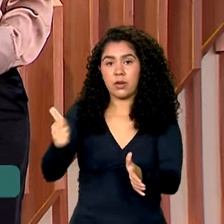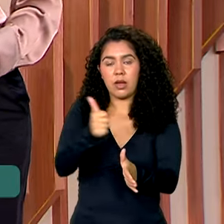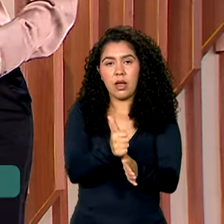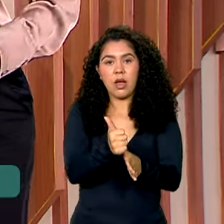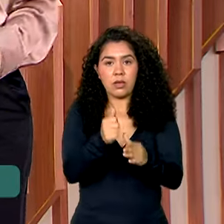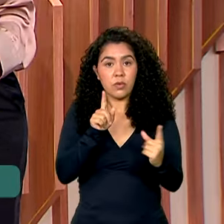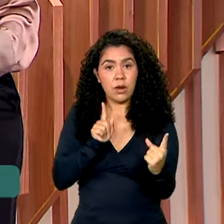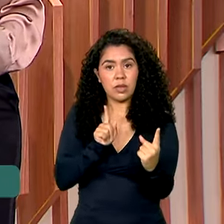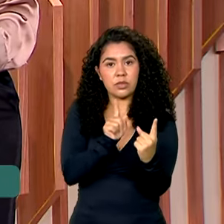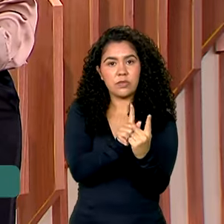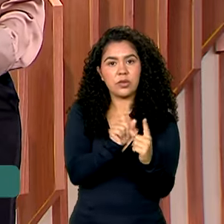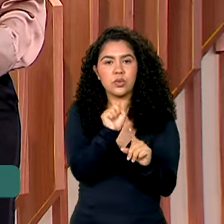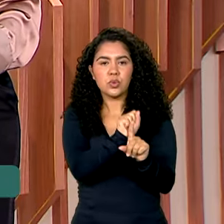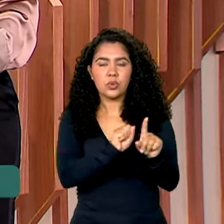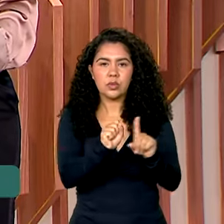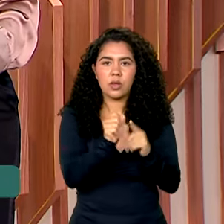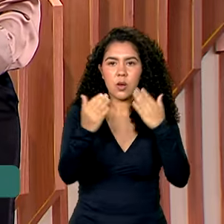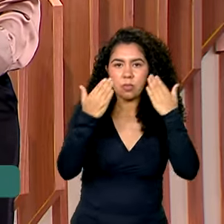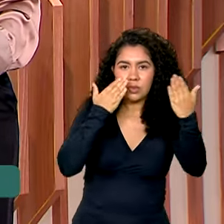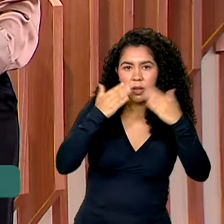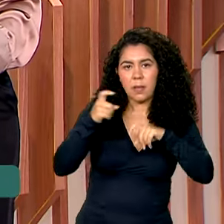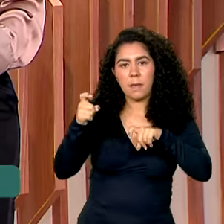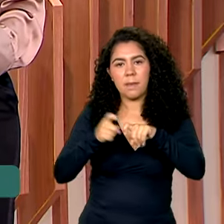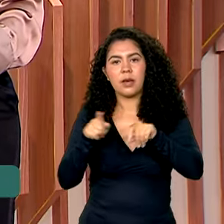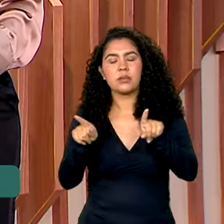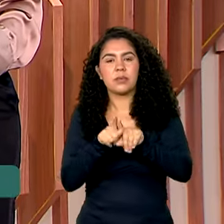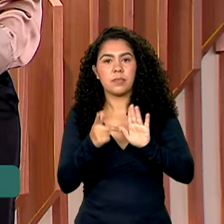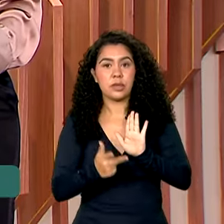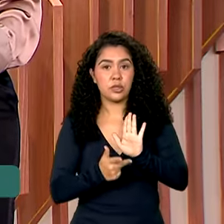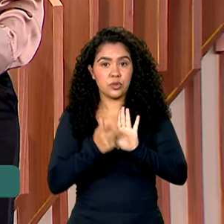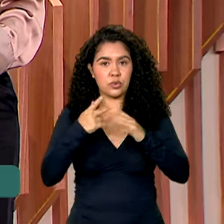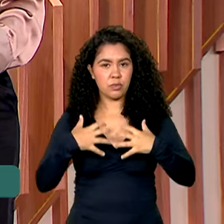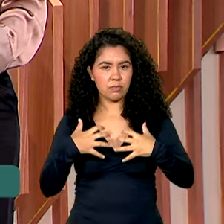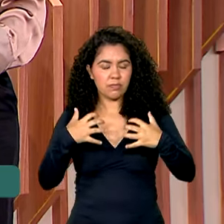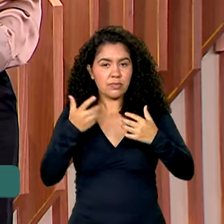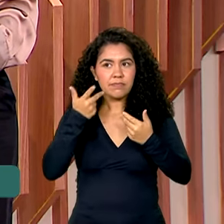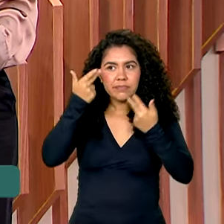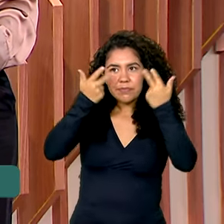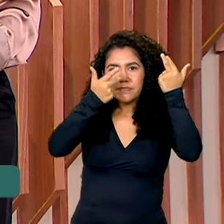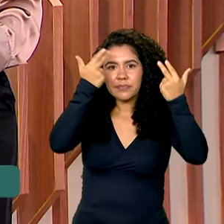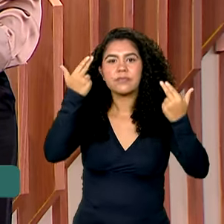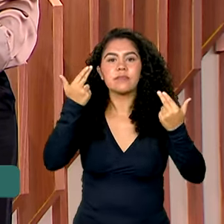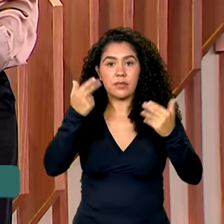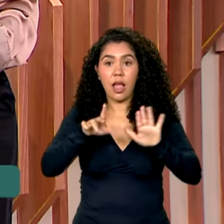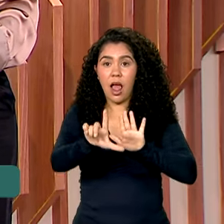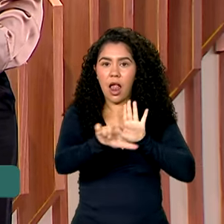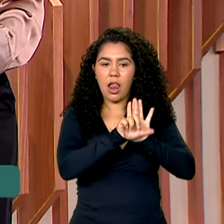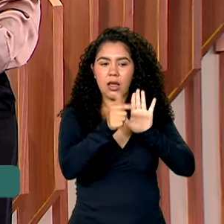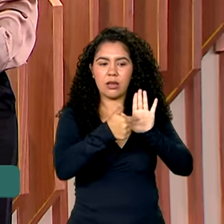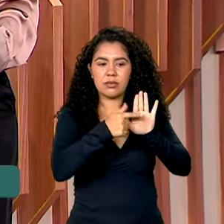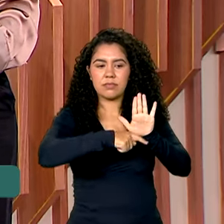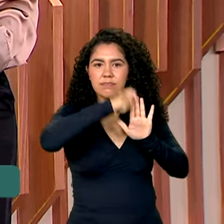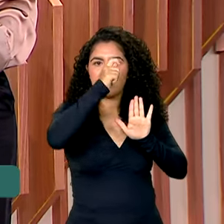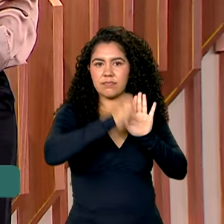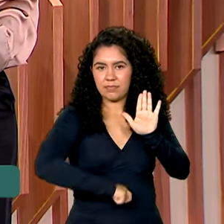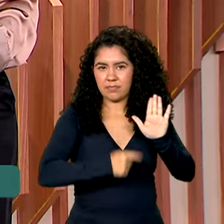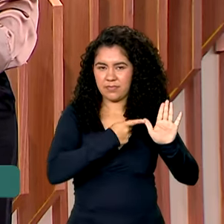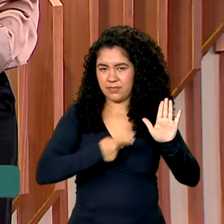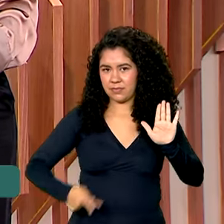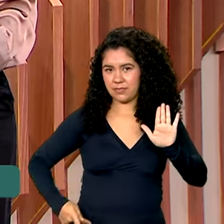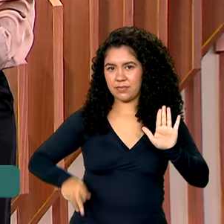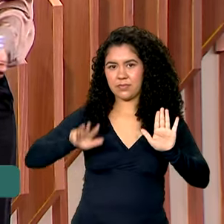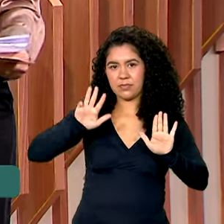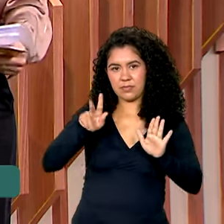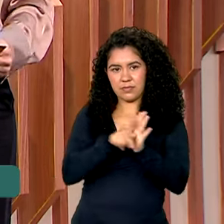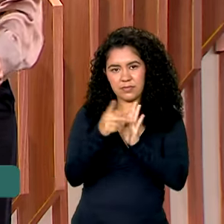psicológico, médico e também em cirurgias plásticas reparadoras. A lei foi sancionada pelo presidente